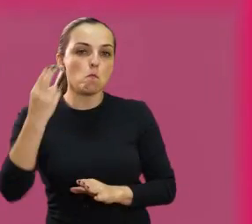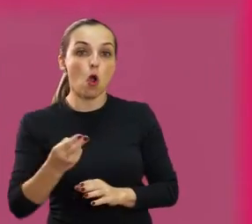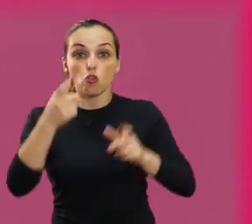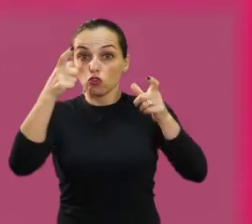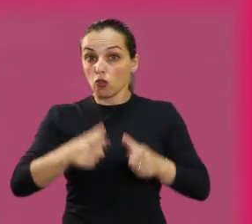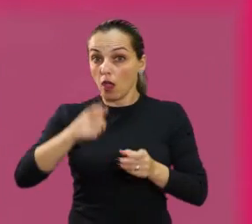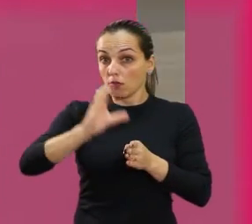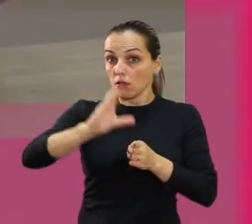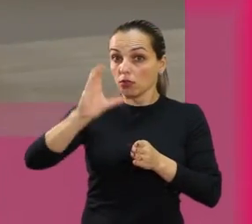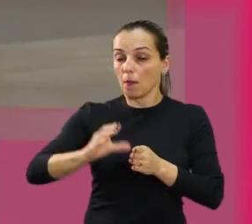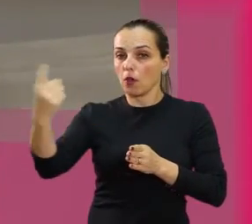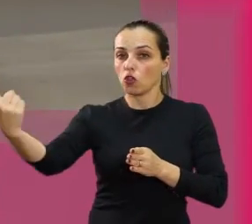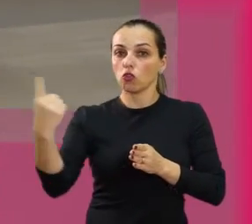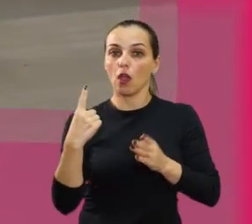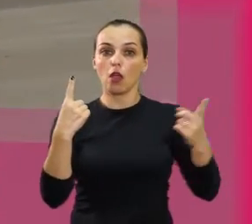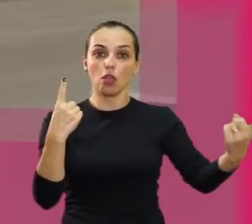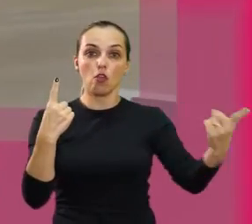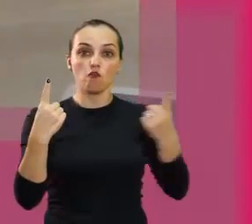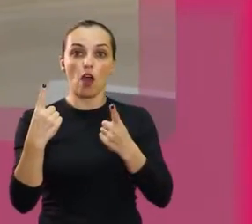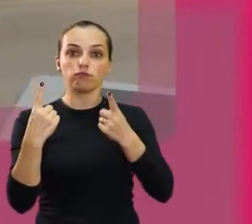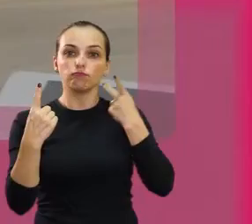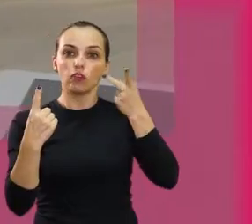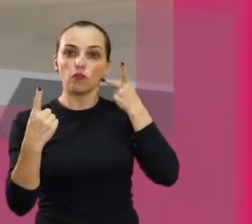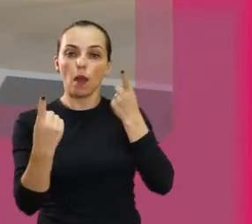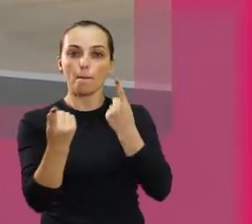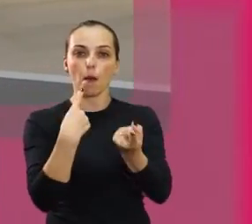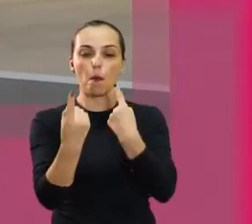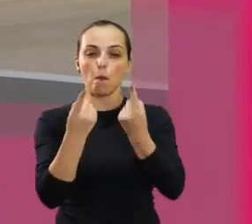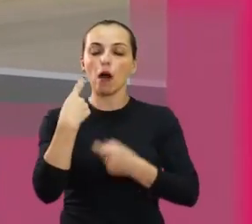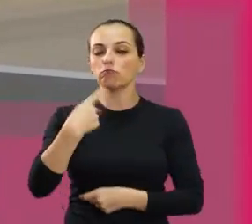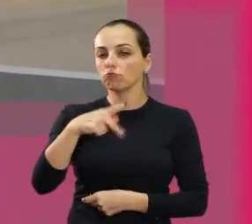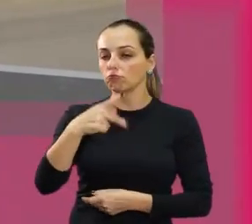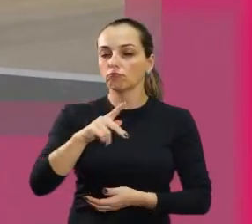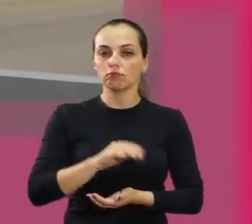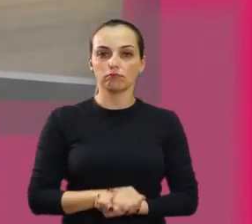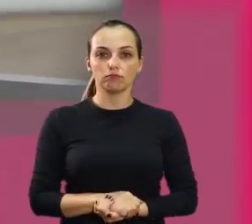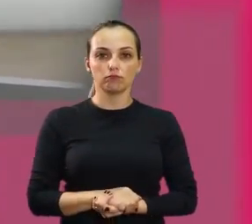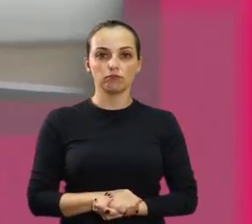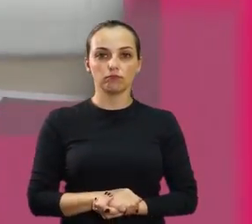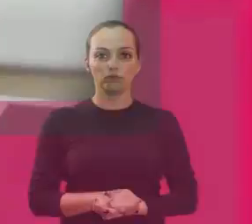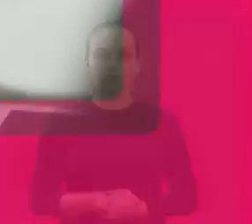Casa de Leis ou converse com os vereadores em seus gabinetes.